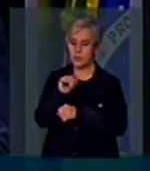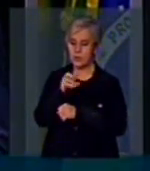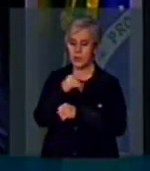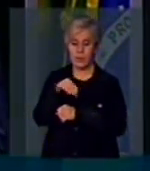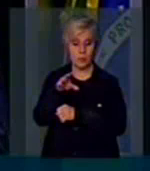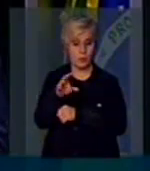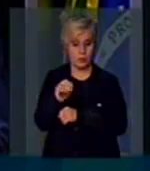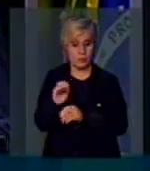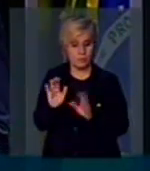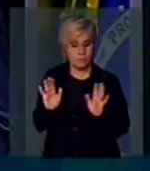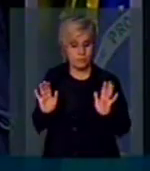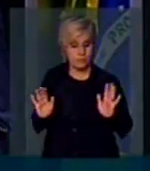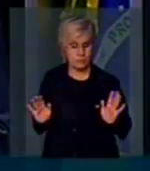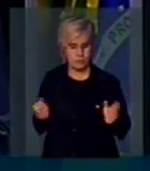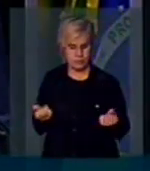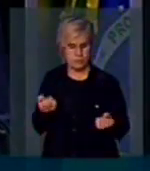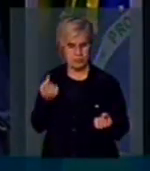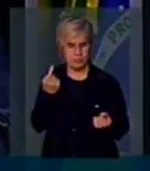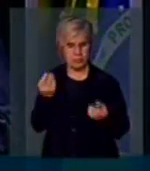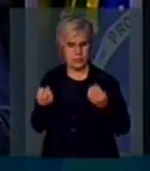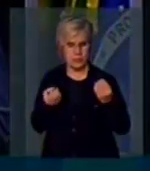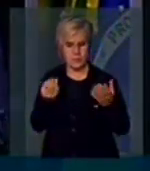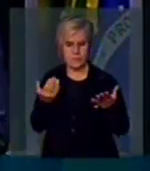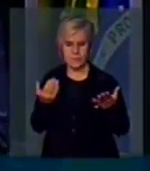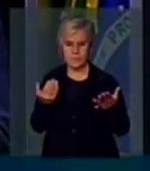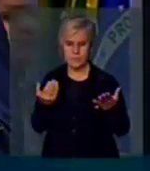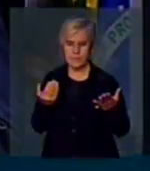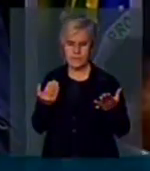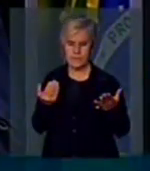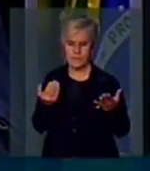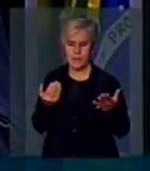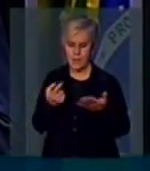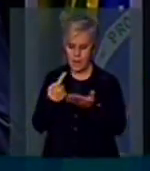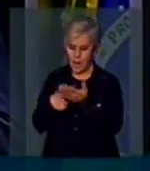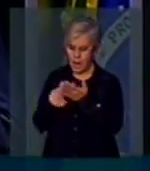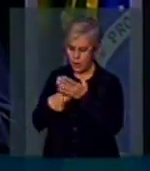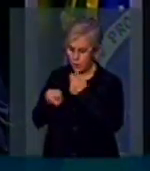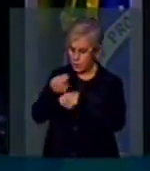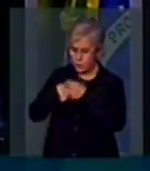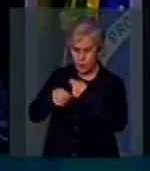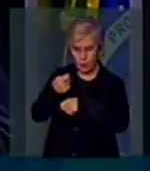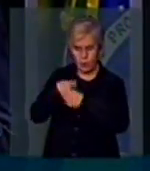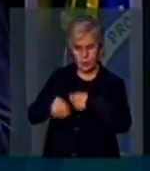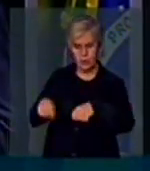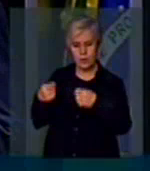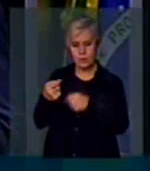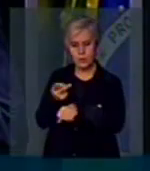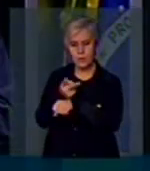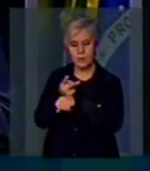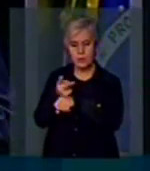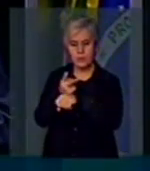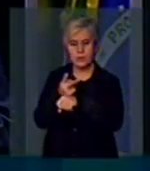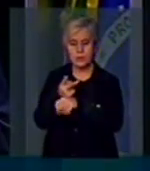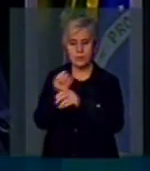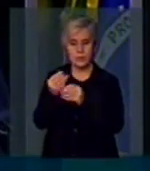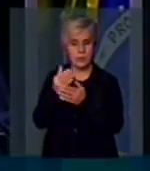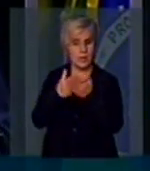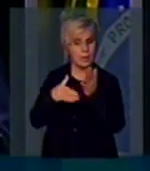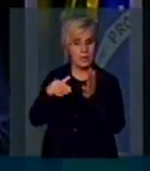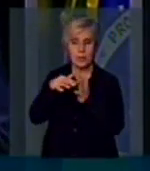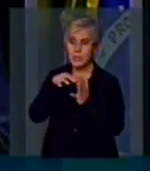nesses momentos. Mas olha só, acordo econômico é uma coisa que tem que ser buscada, no meu entender, com o mundo todo.